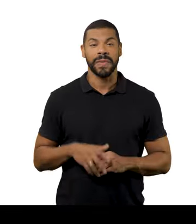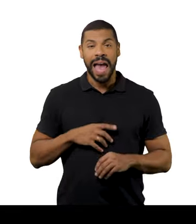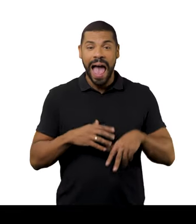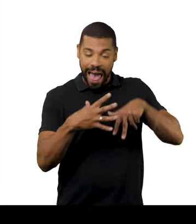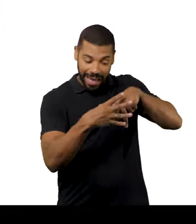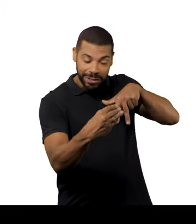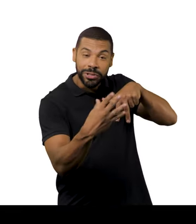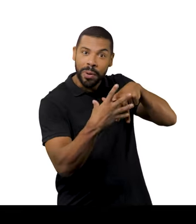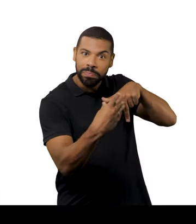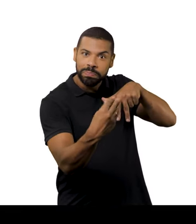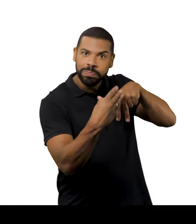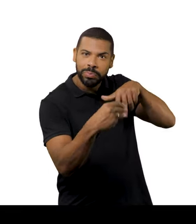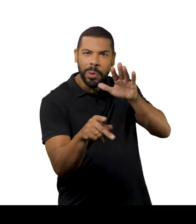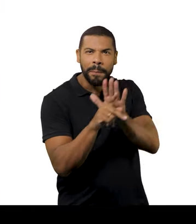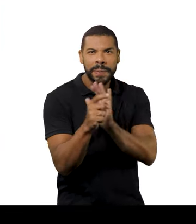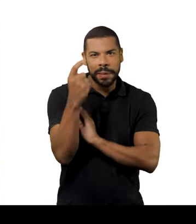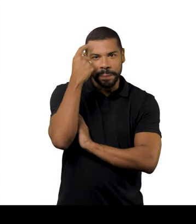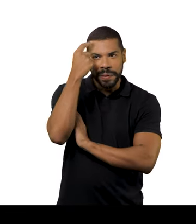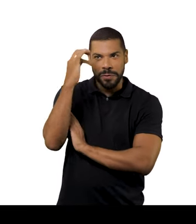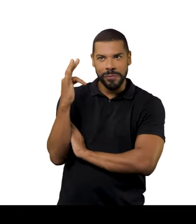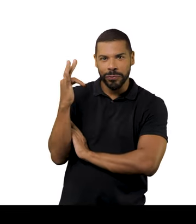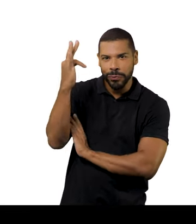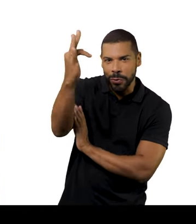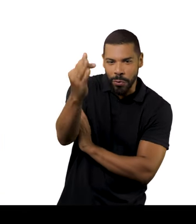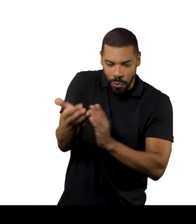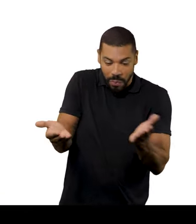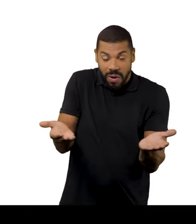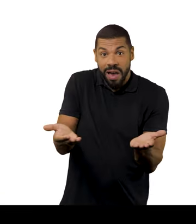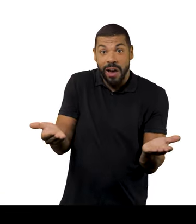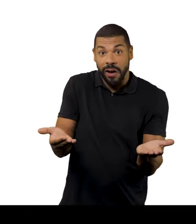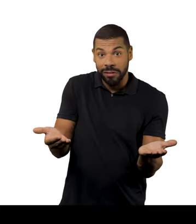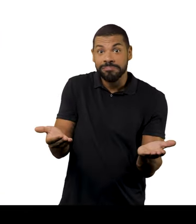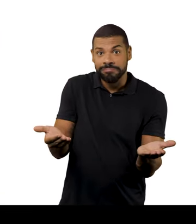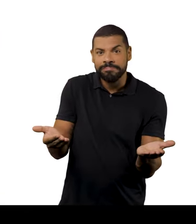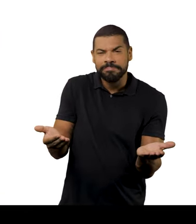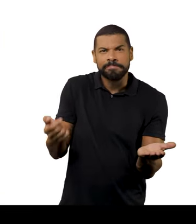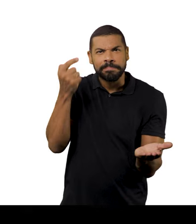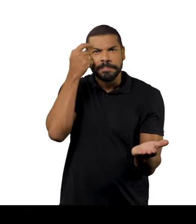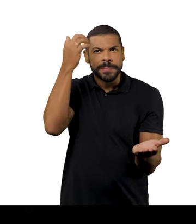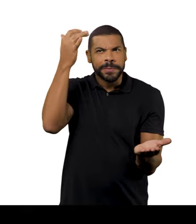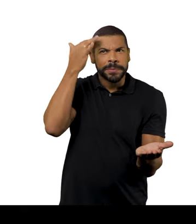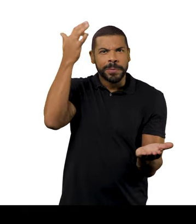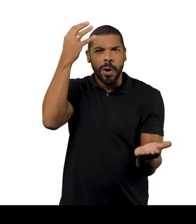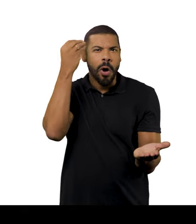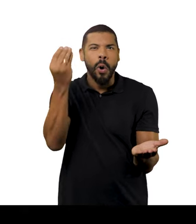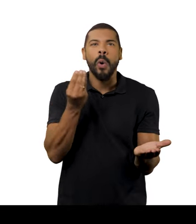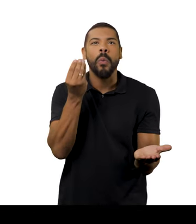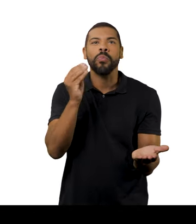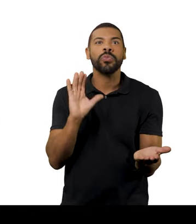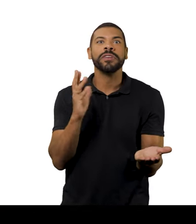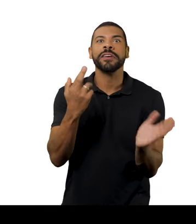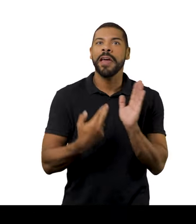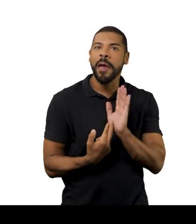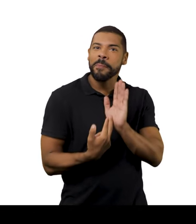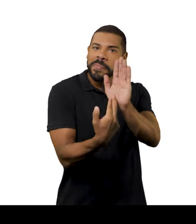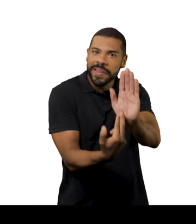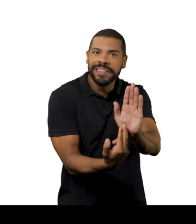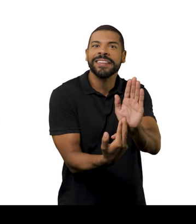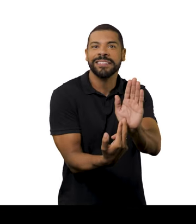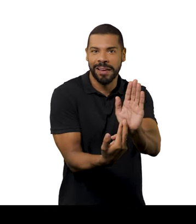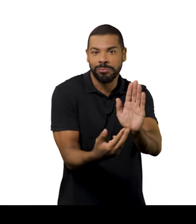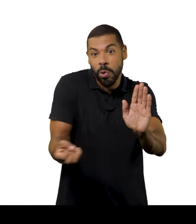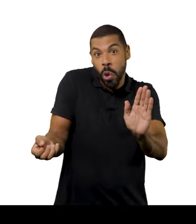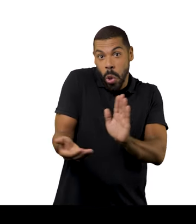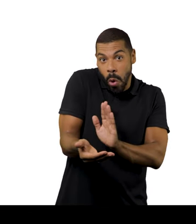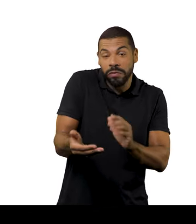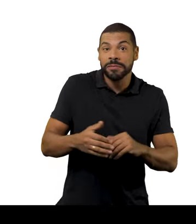Eu acho que a moda até olha muito para o futuro e para o presente como uma dimensão assim de representar